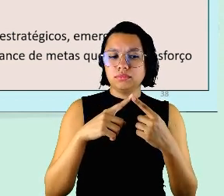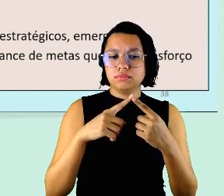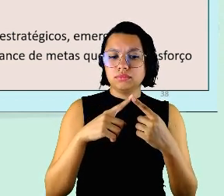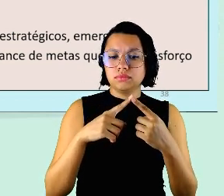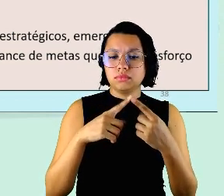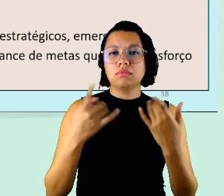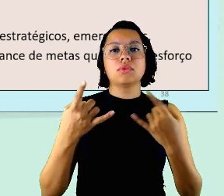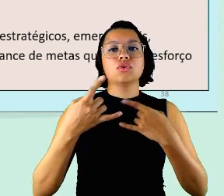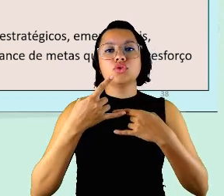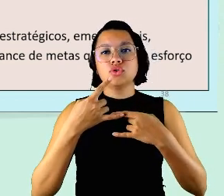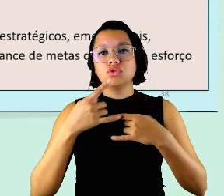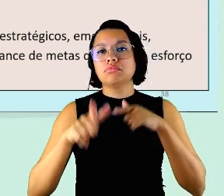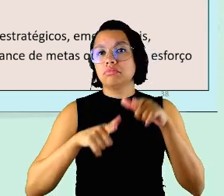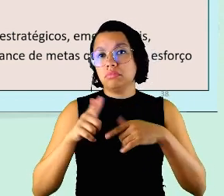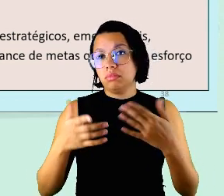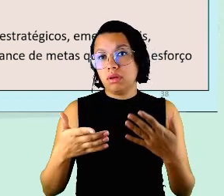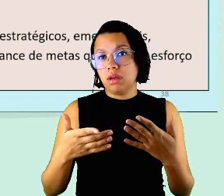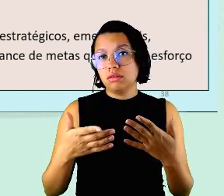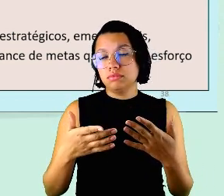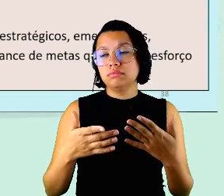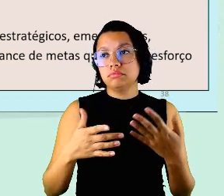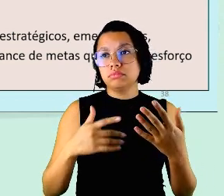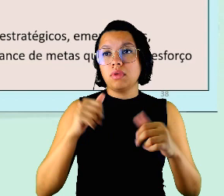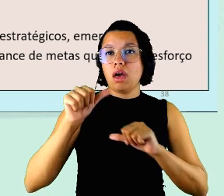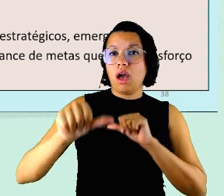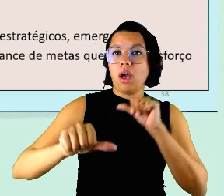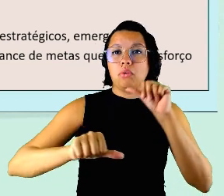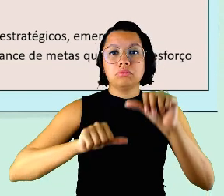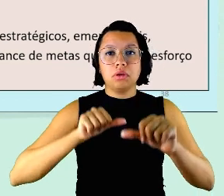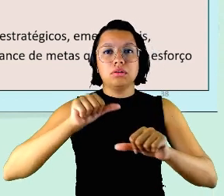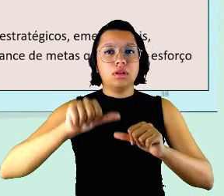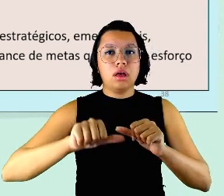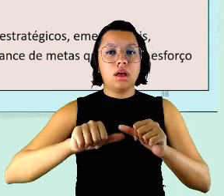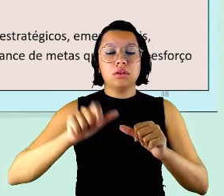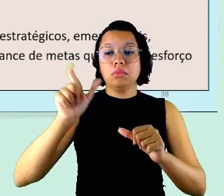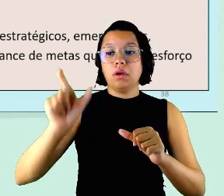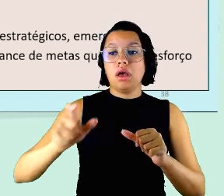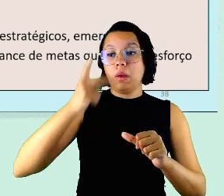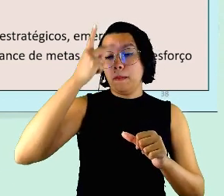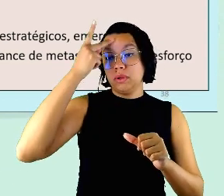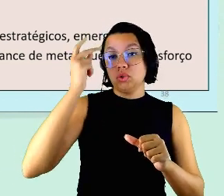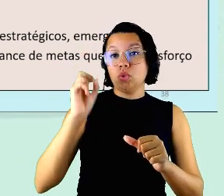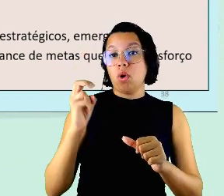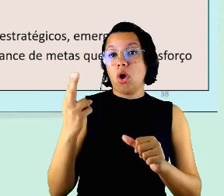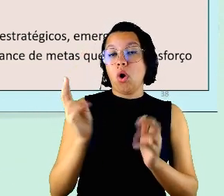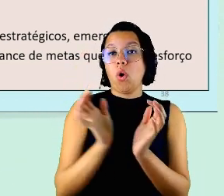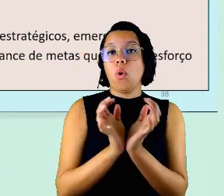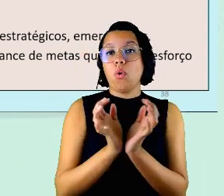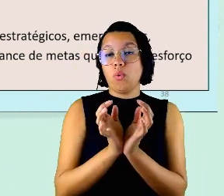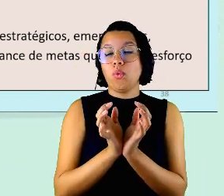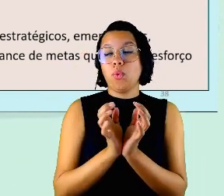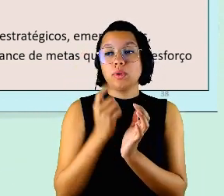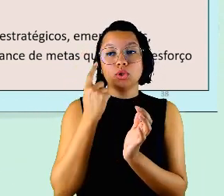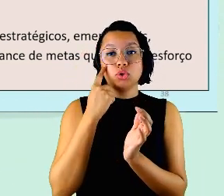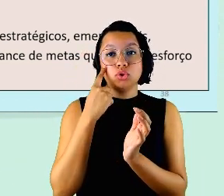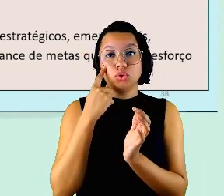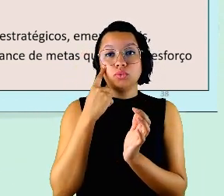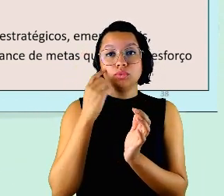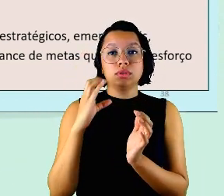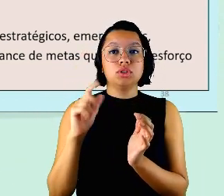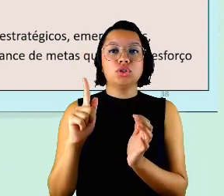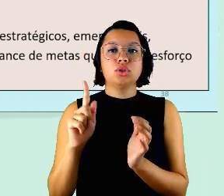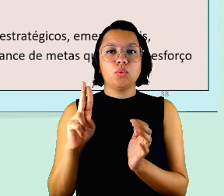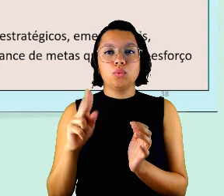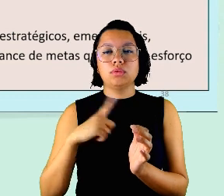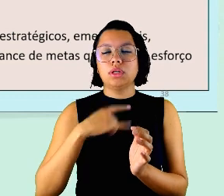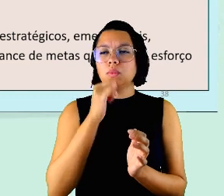de teletrabalho alternado né em que o indivíduo ou grupos né nós vimos isso o CGU tem um exemplo